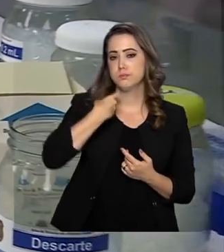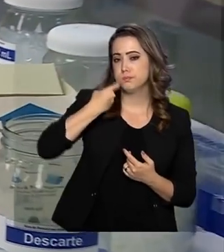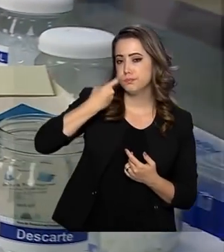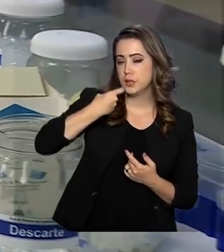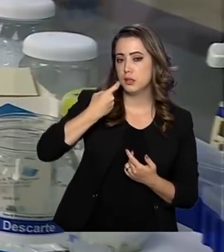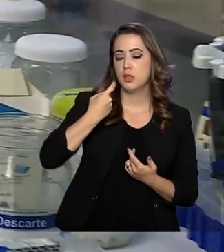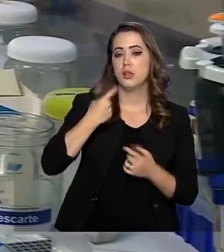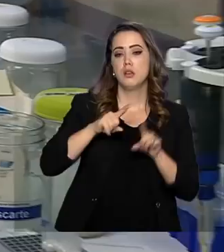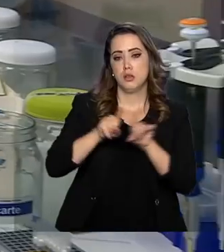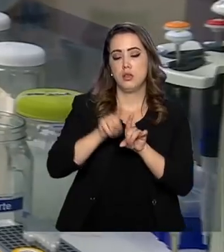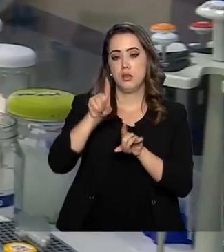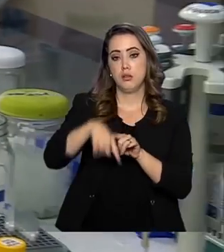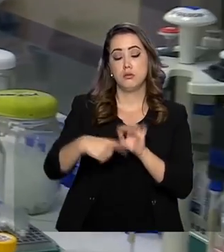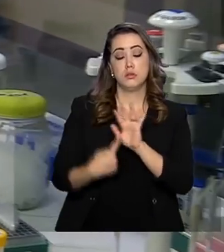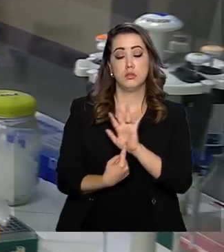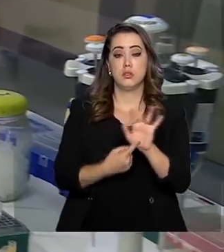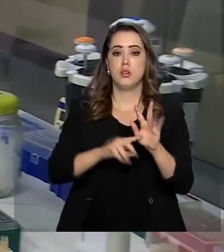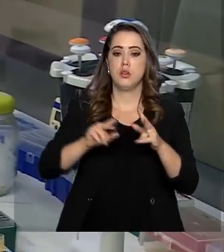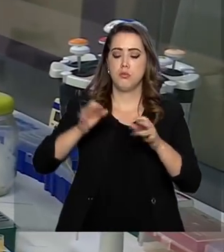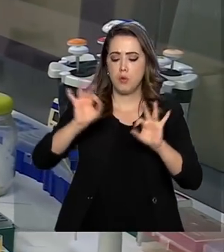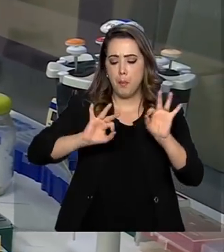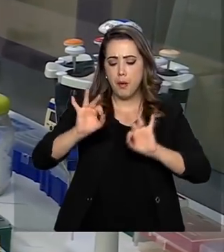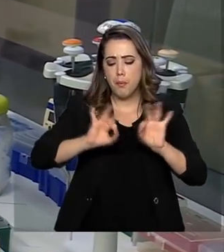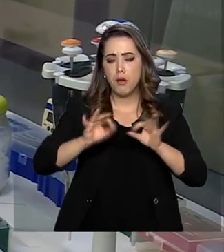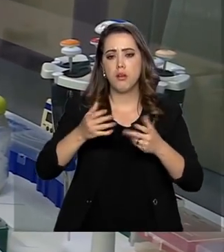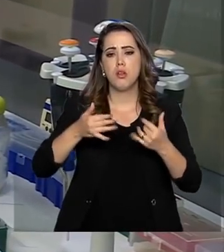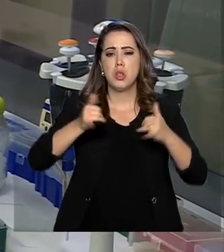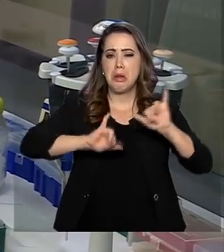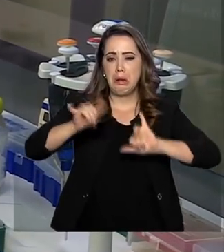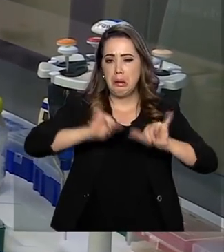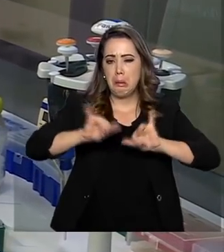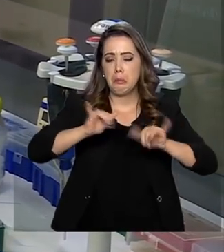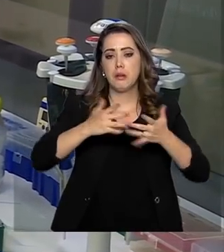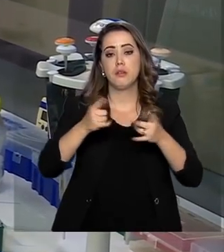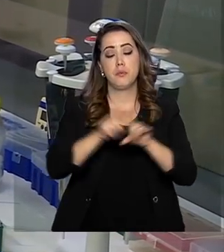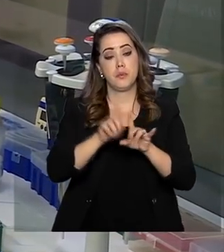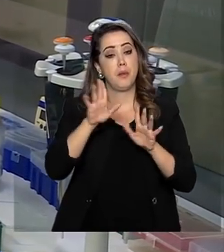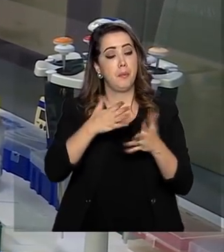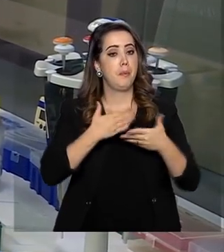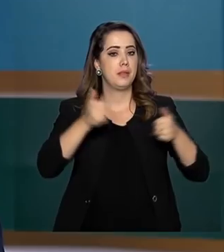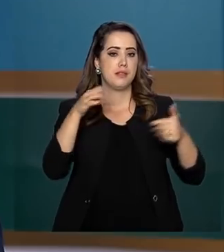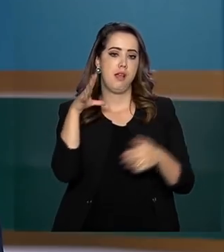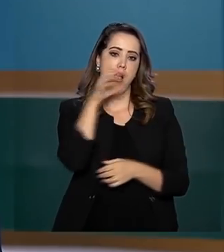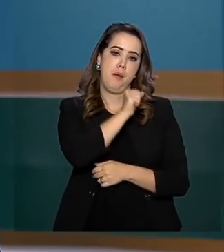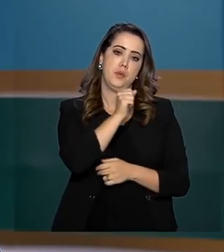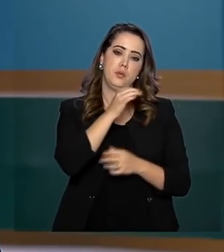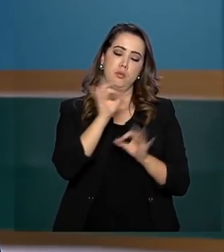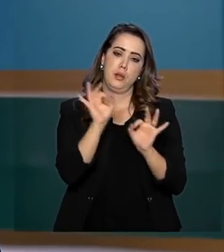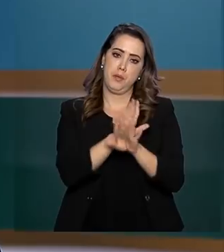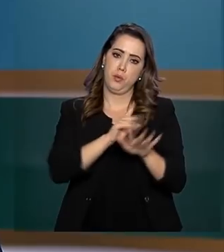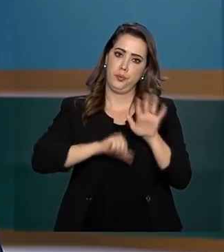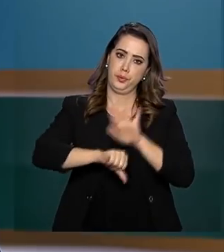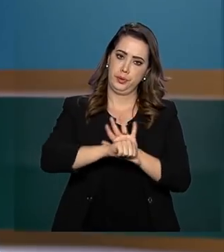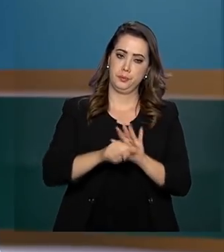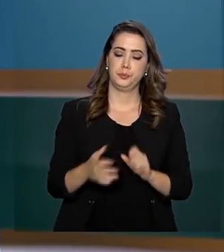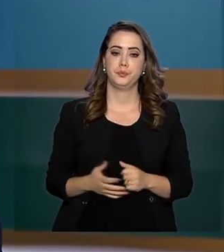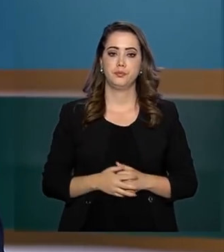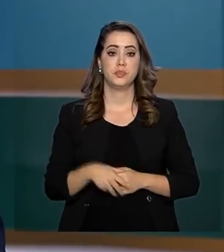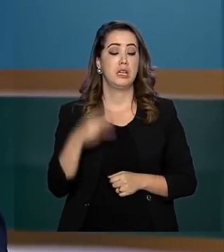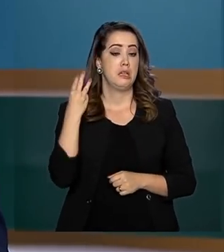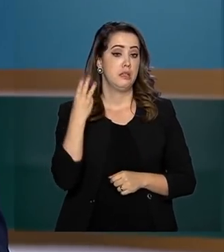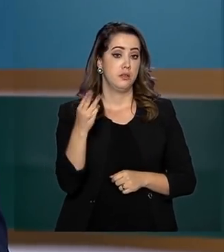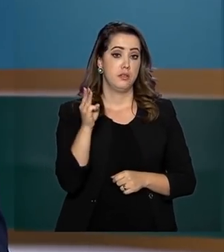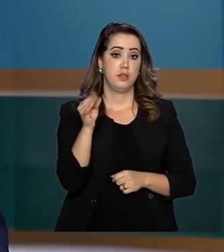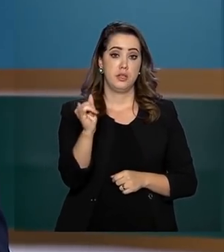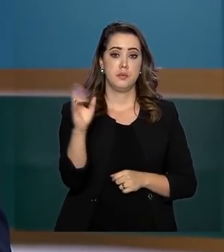Nacional de Perfis Genéticos contribui para a celeridade na resolução da criminalidade. 3 bilhões de